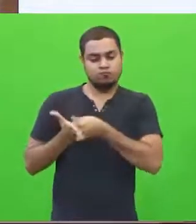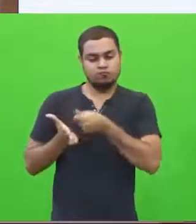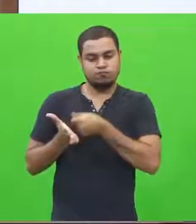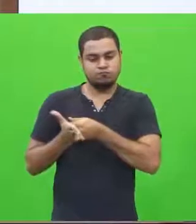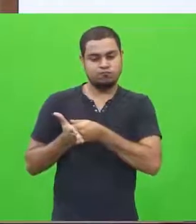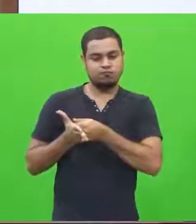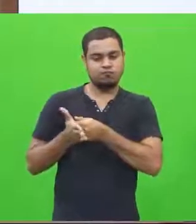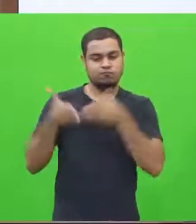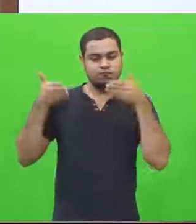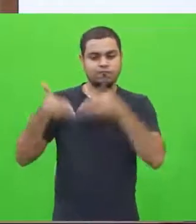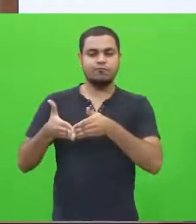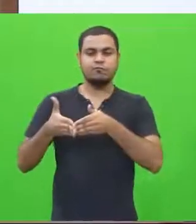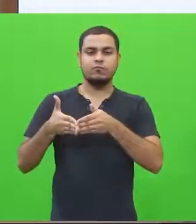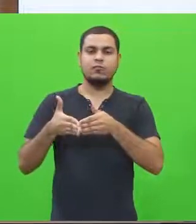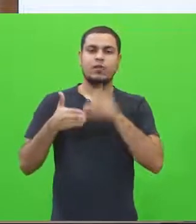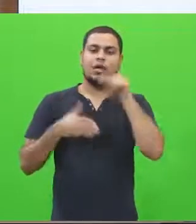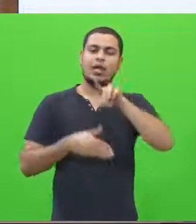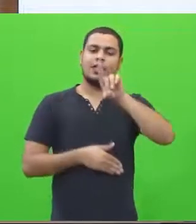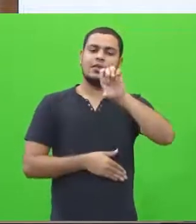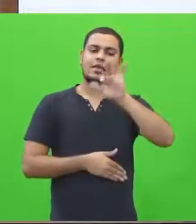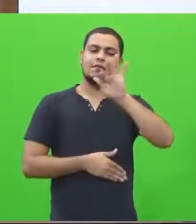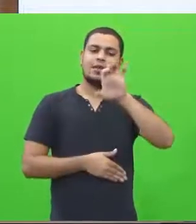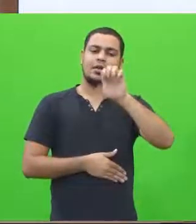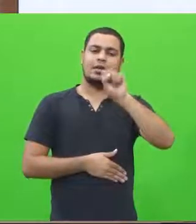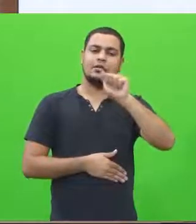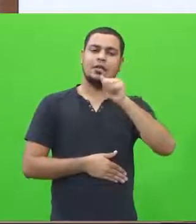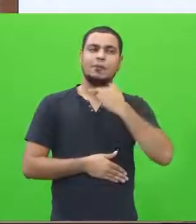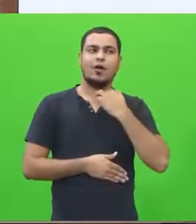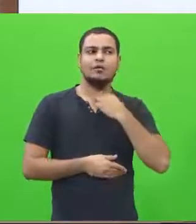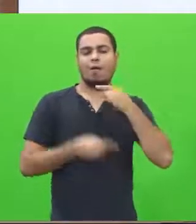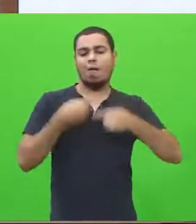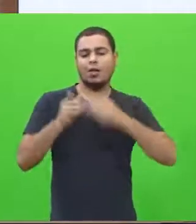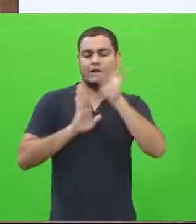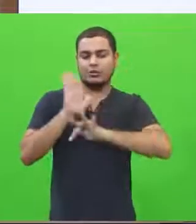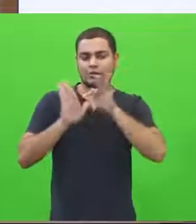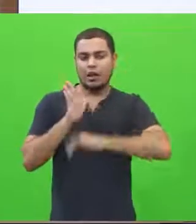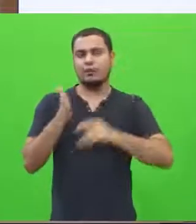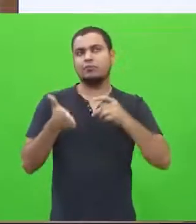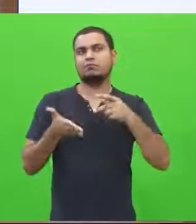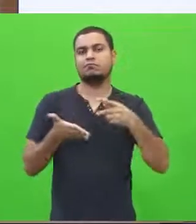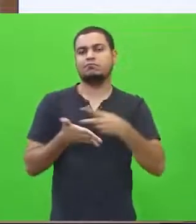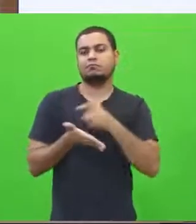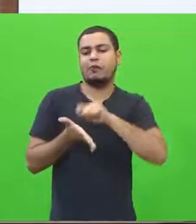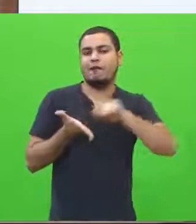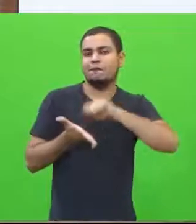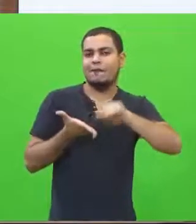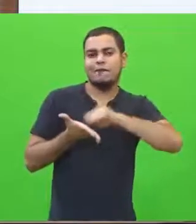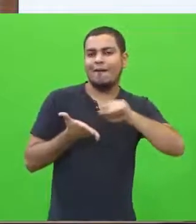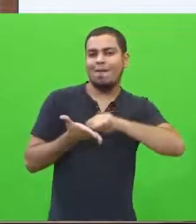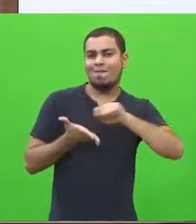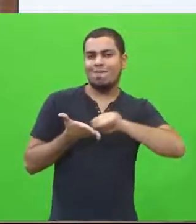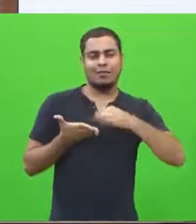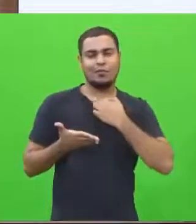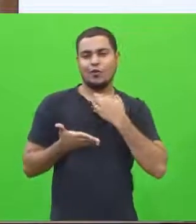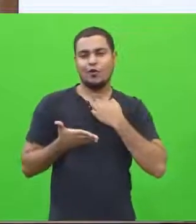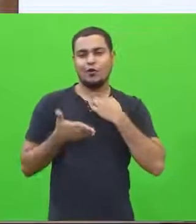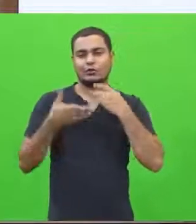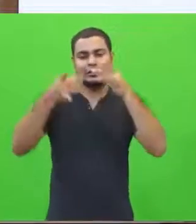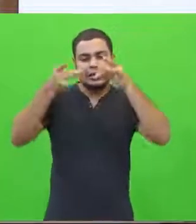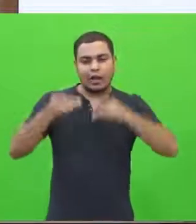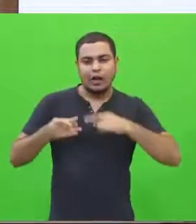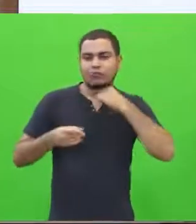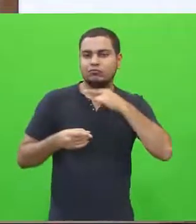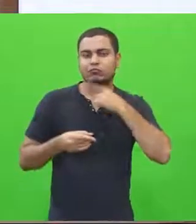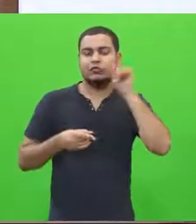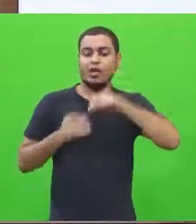direto à defesa, sem rodeios, tá? Sem muitos detalhes, vá logo direto